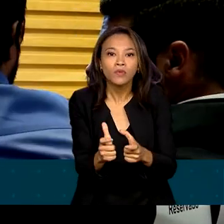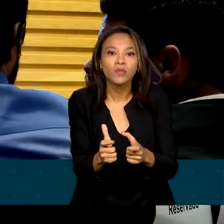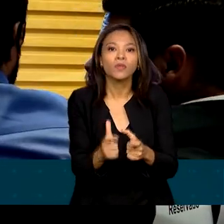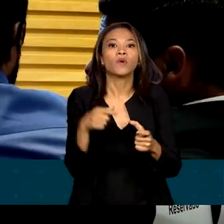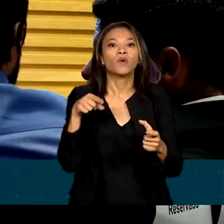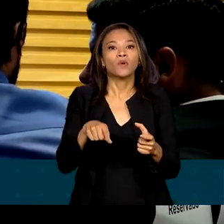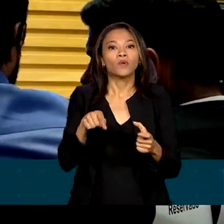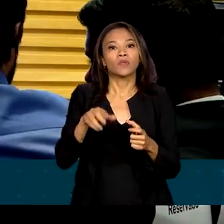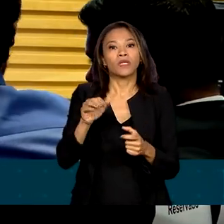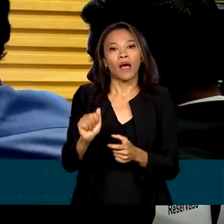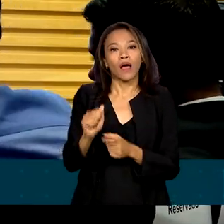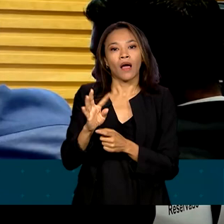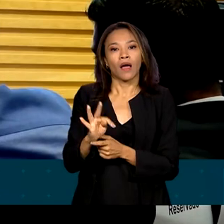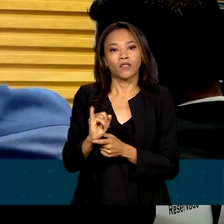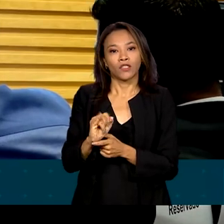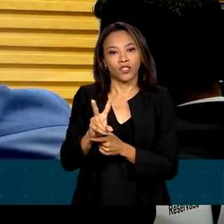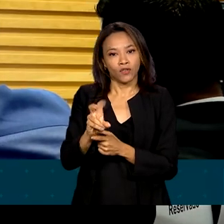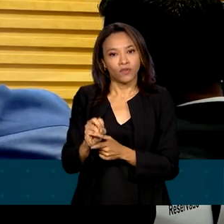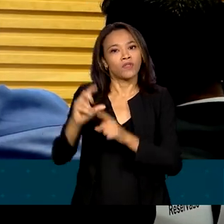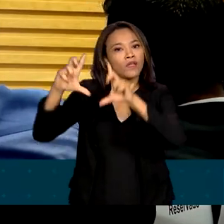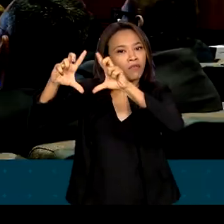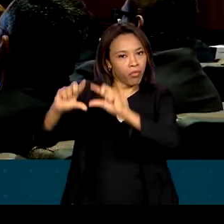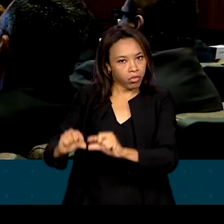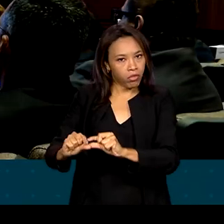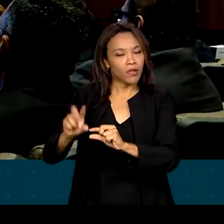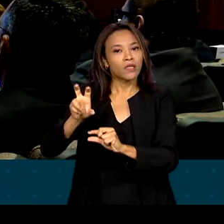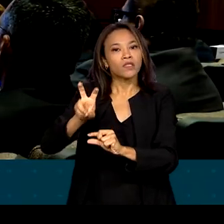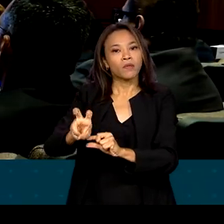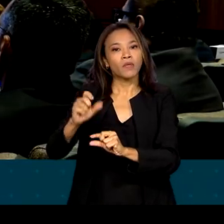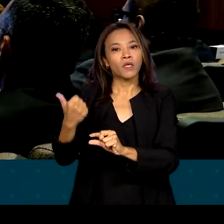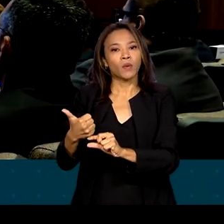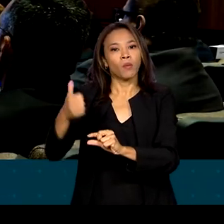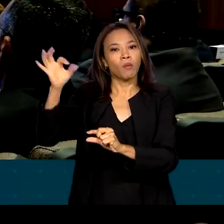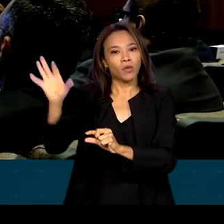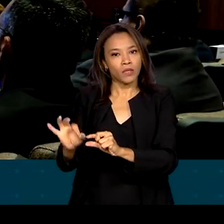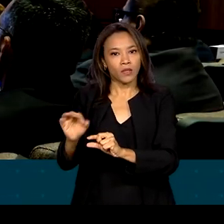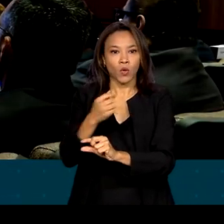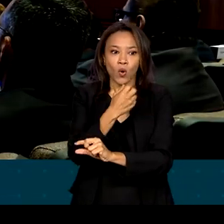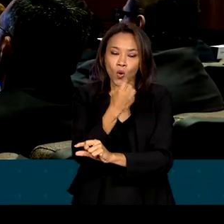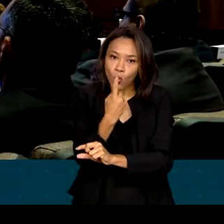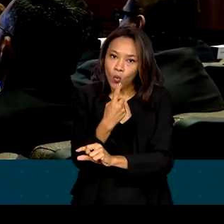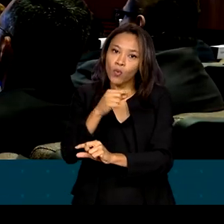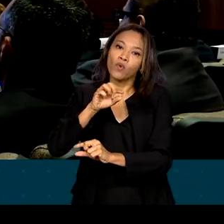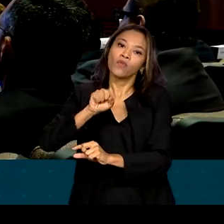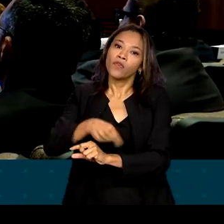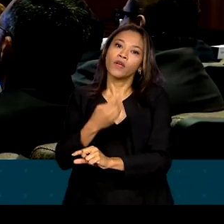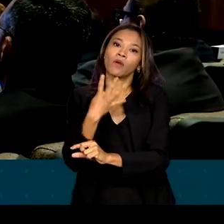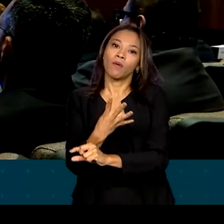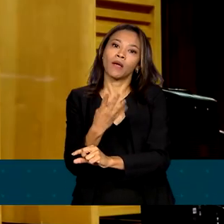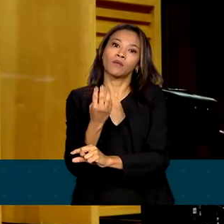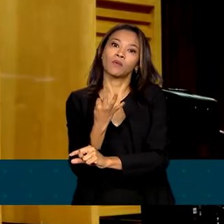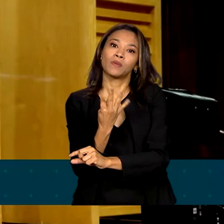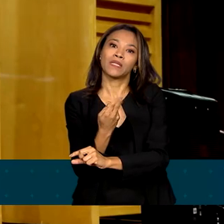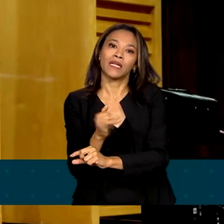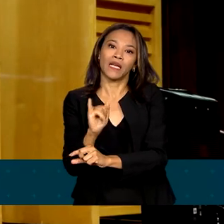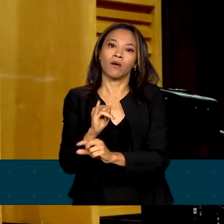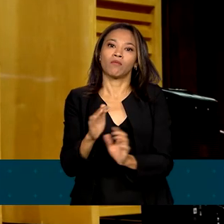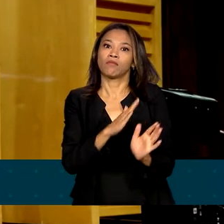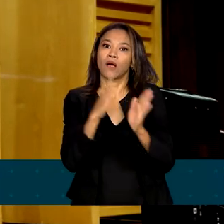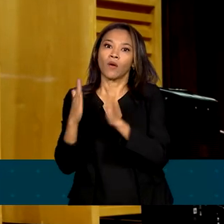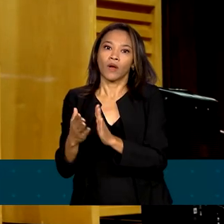sofreram uma queda real de 51%, passando de 1,4 trilhão em 2014 para